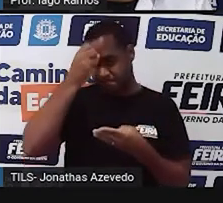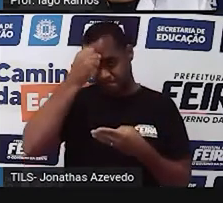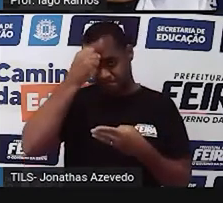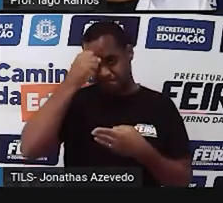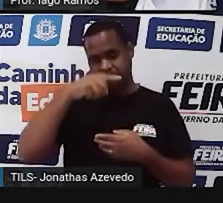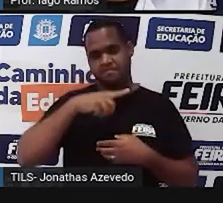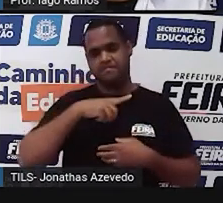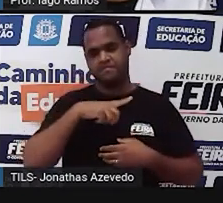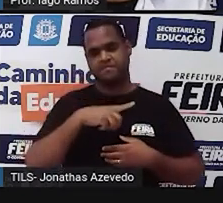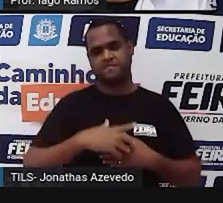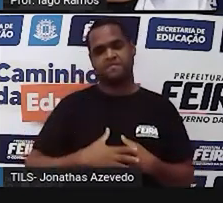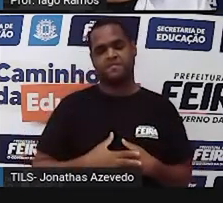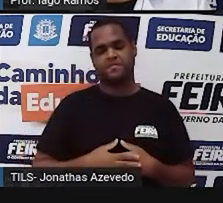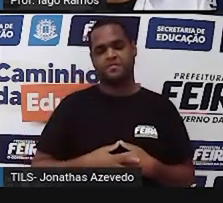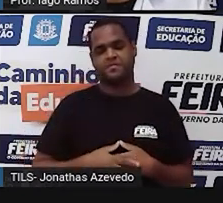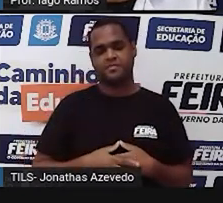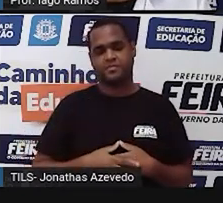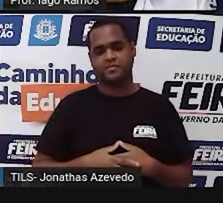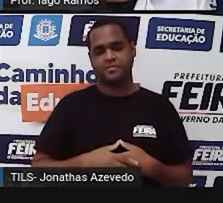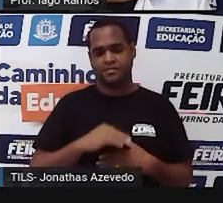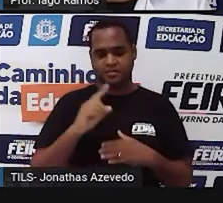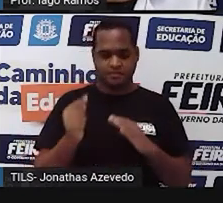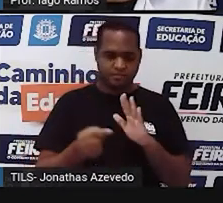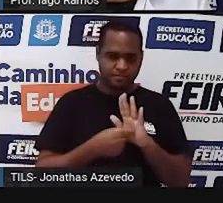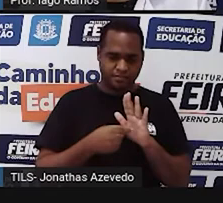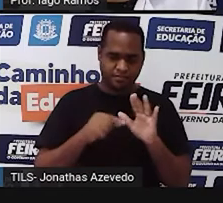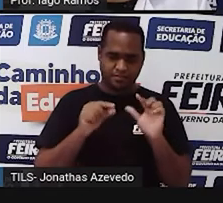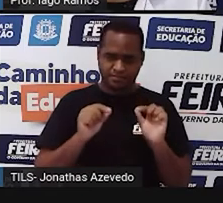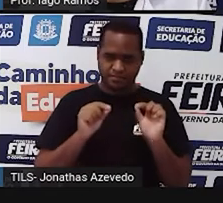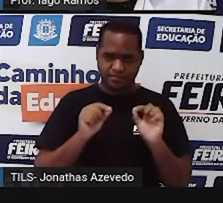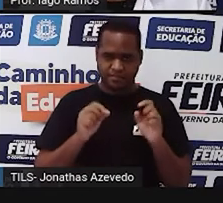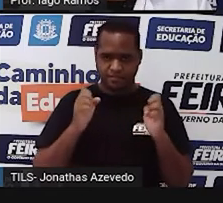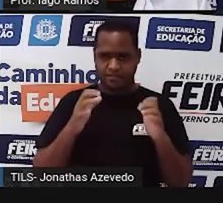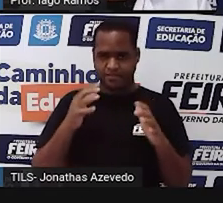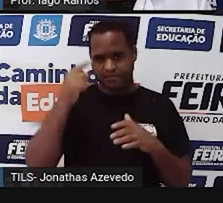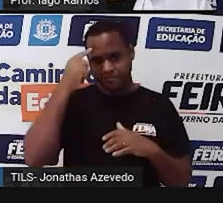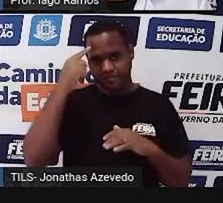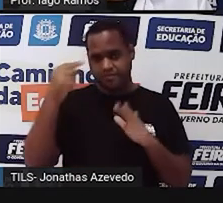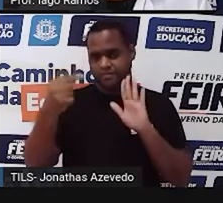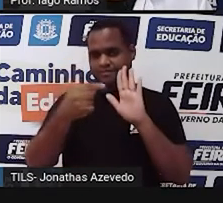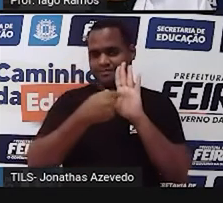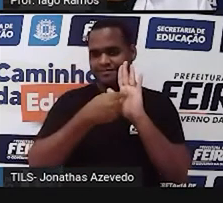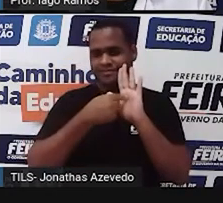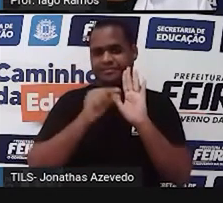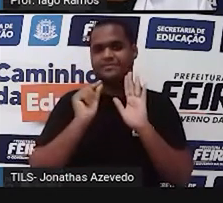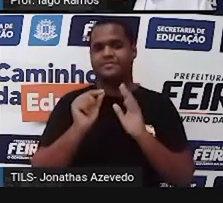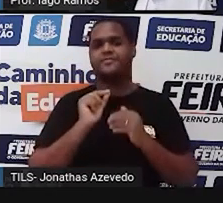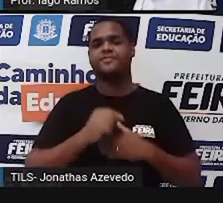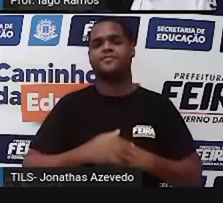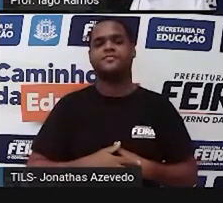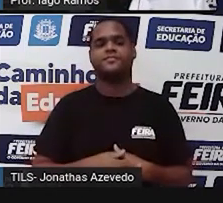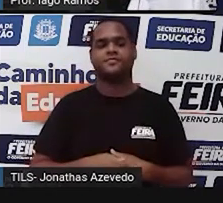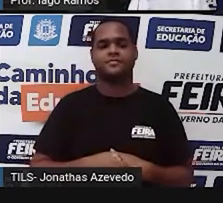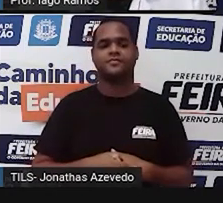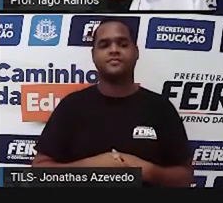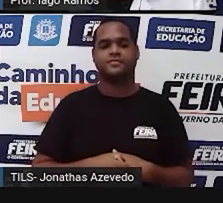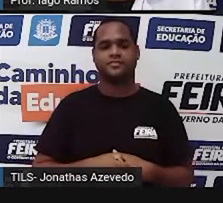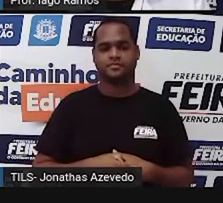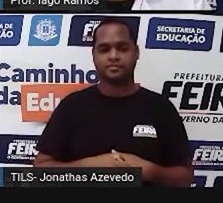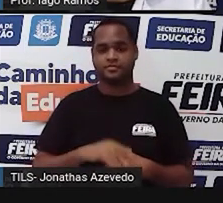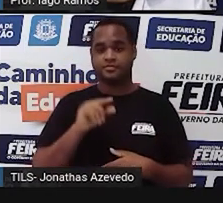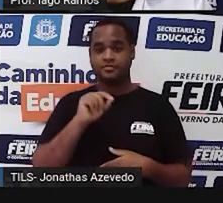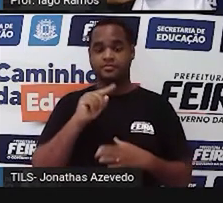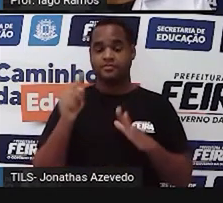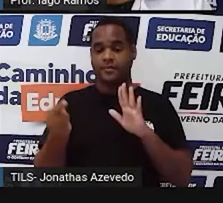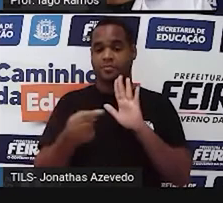entender primeiro o objetivo. Então, eu chego aqui no objetivo, ó, e clico nele. Então, qual é o objetivo